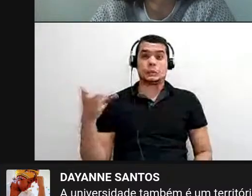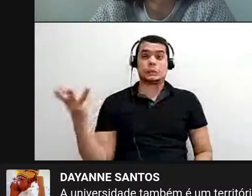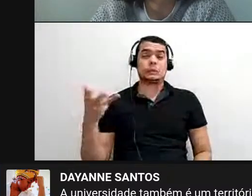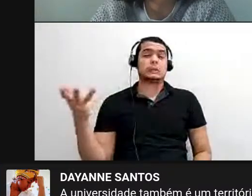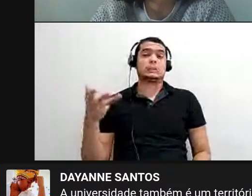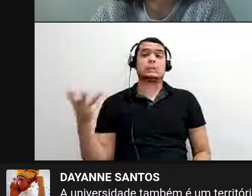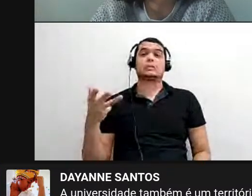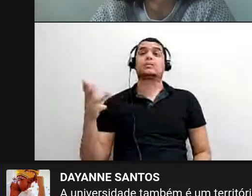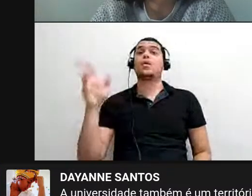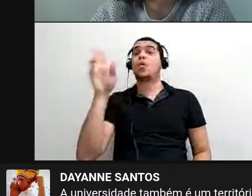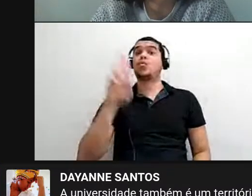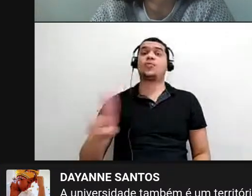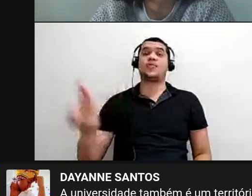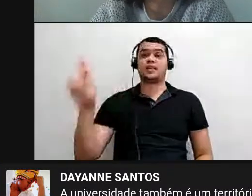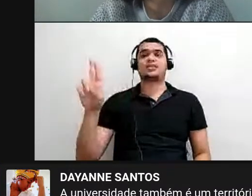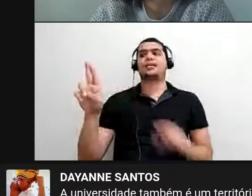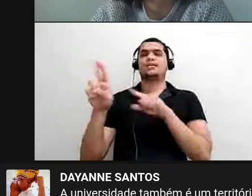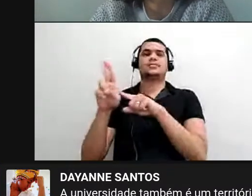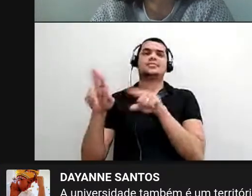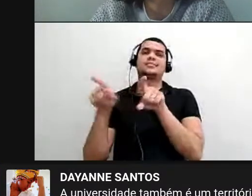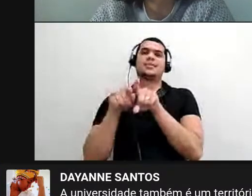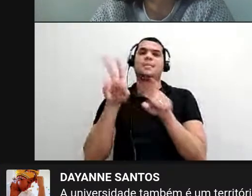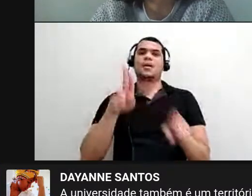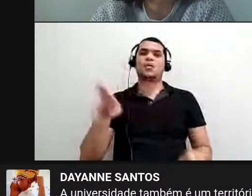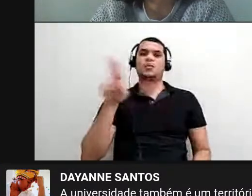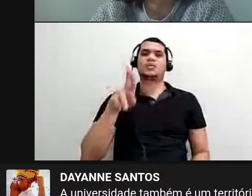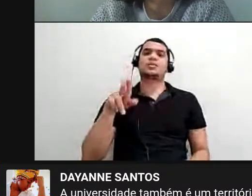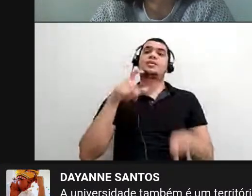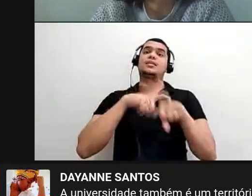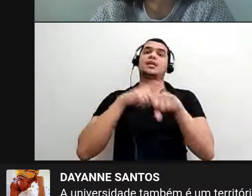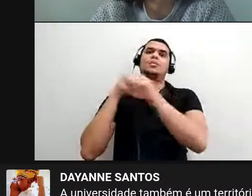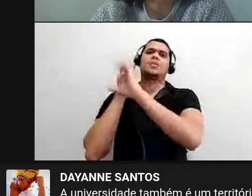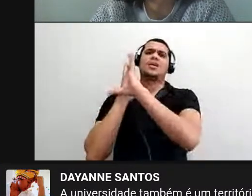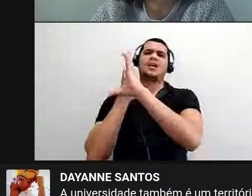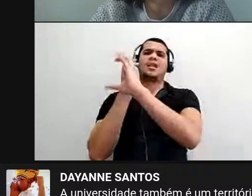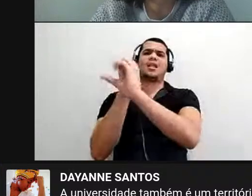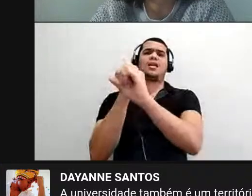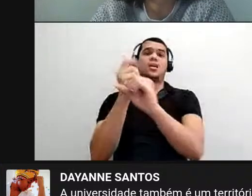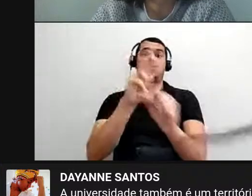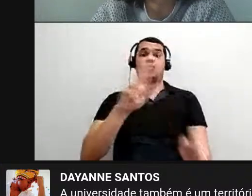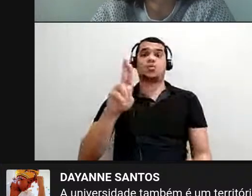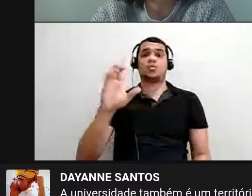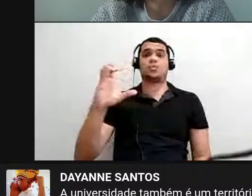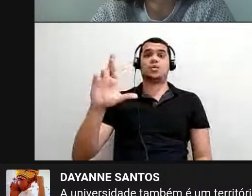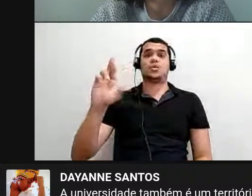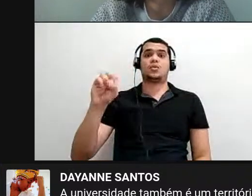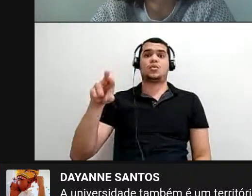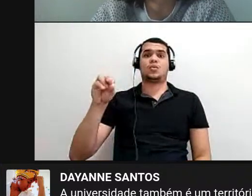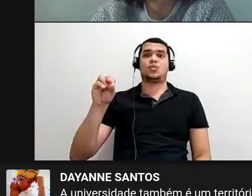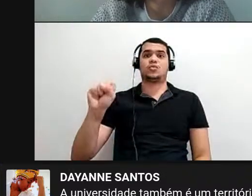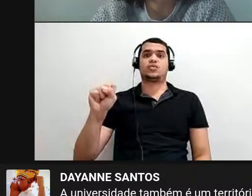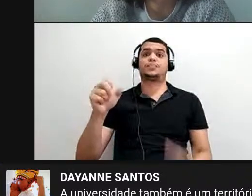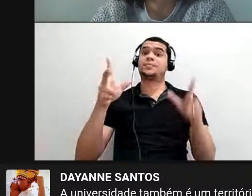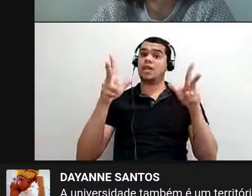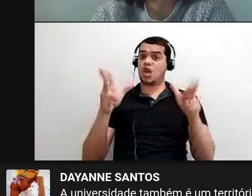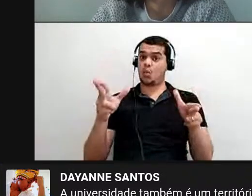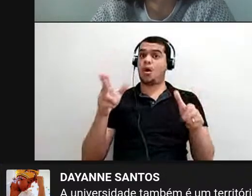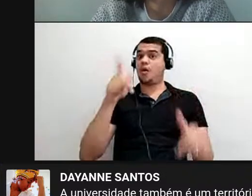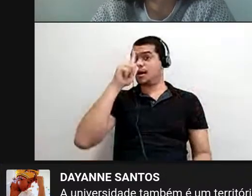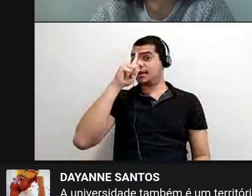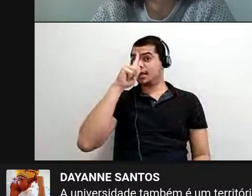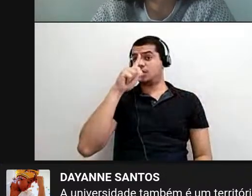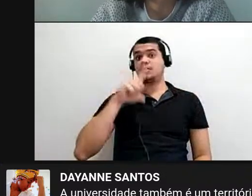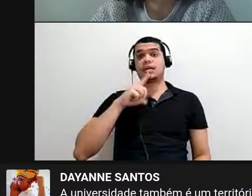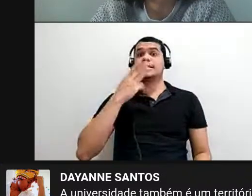universidade também usa, né, esse tempo histórico, cronos, né, os próprios gregos tinham três formas de pensar o tempo, né,